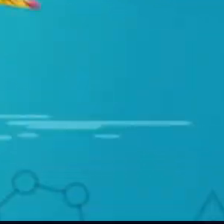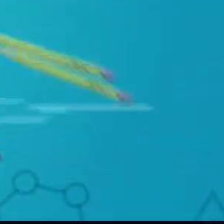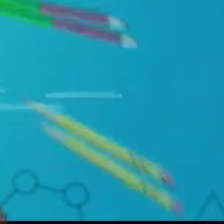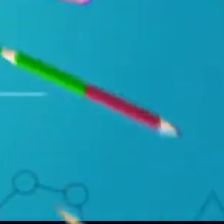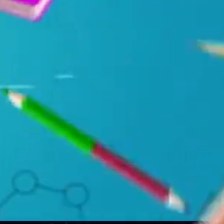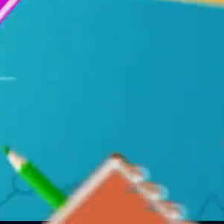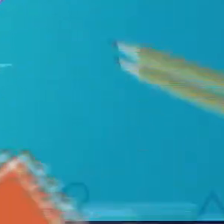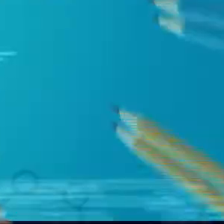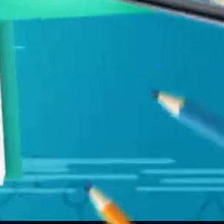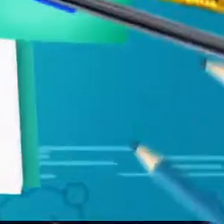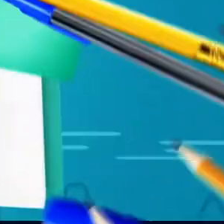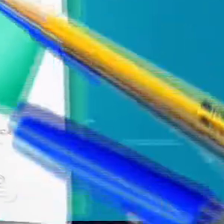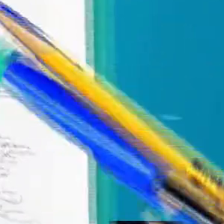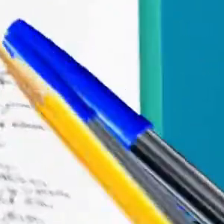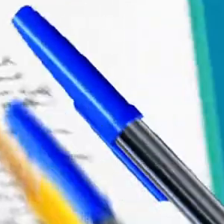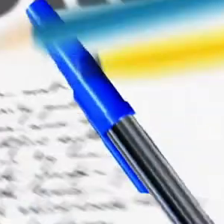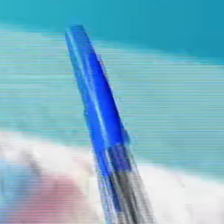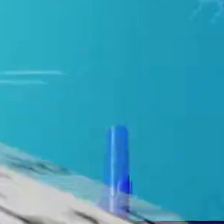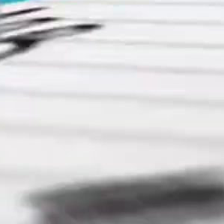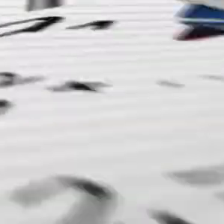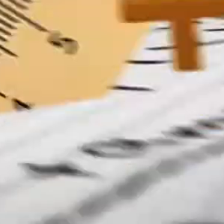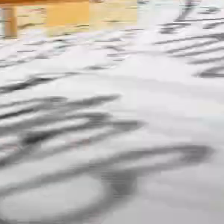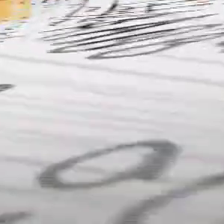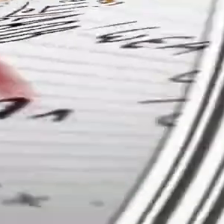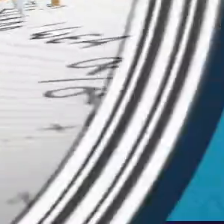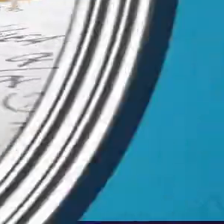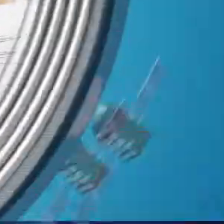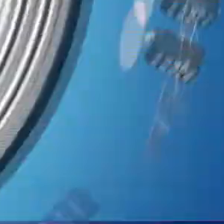Fiquem bem e